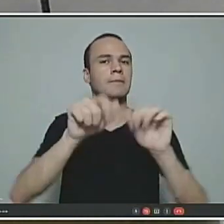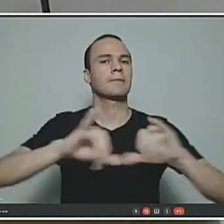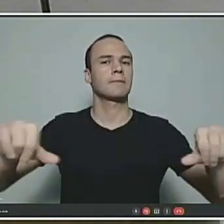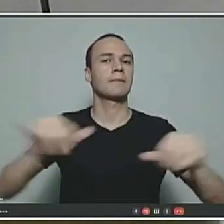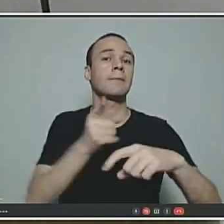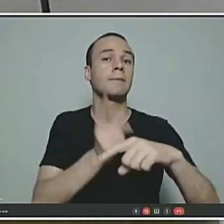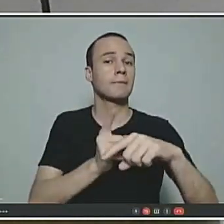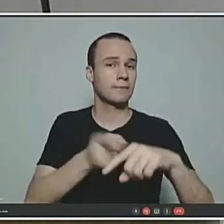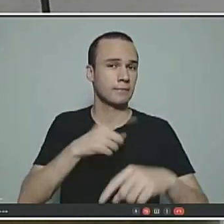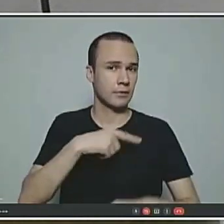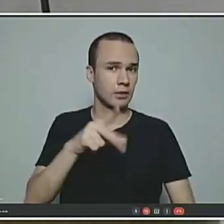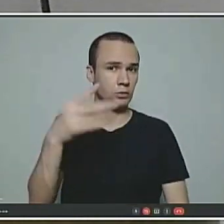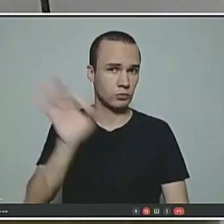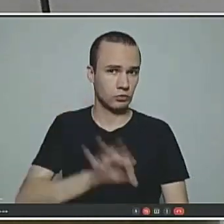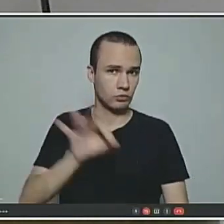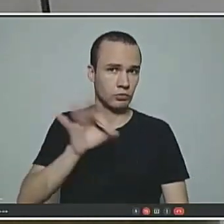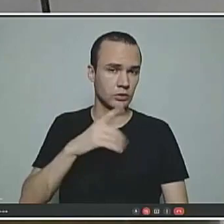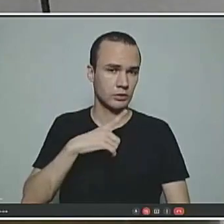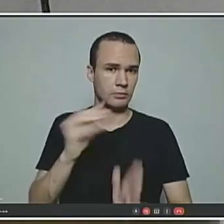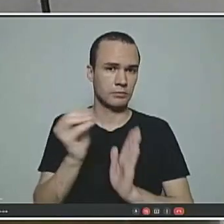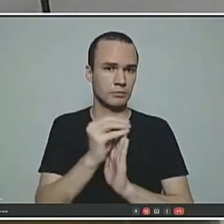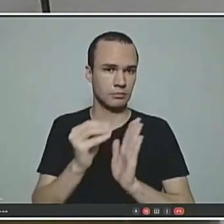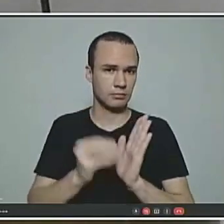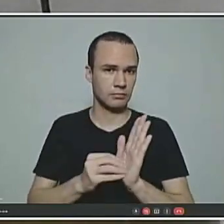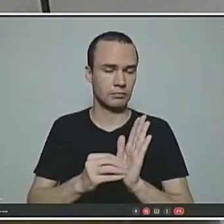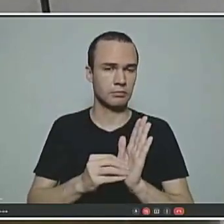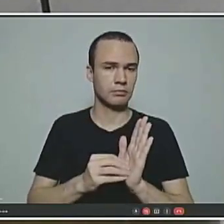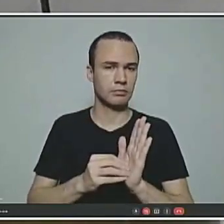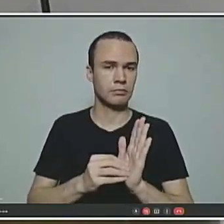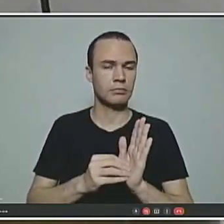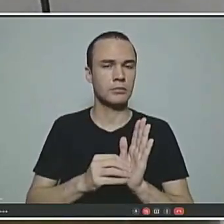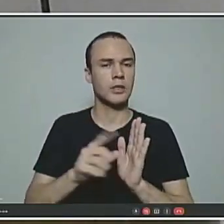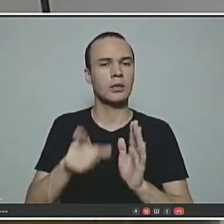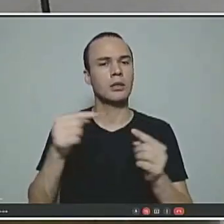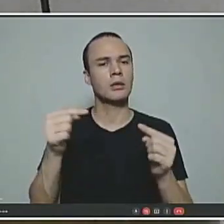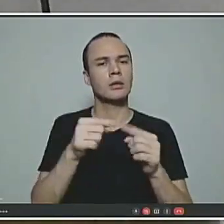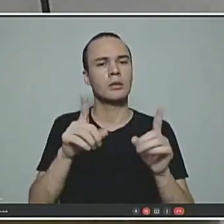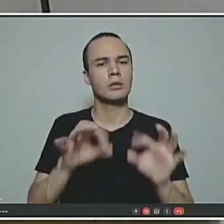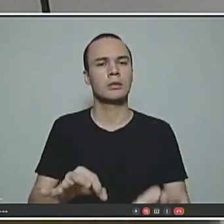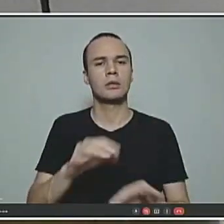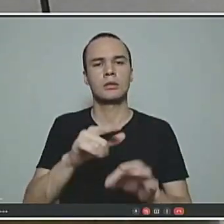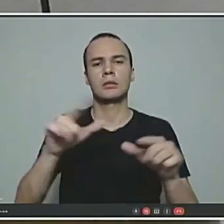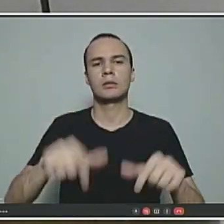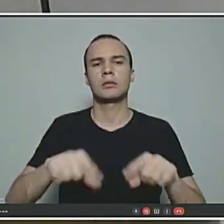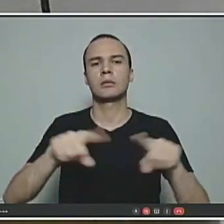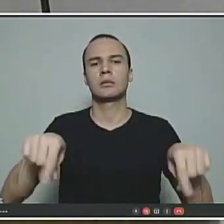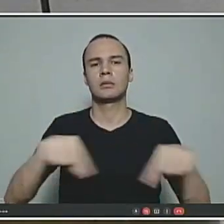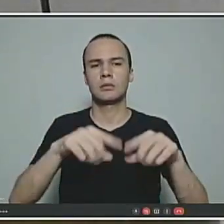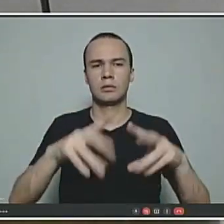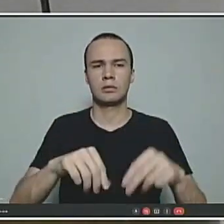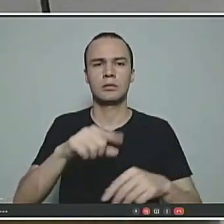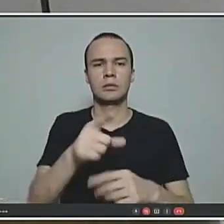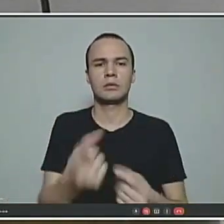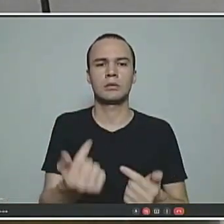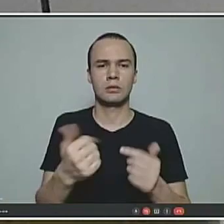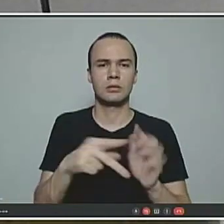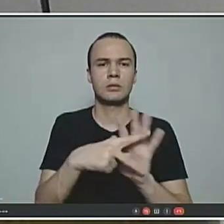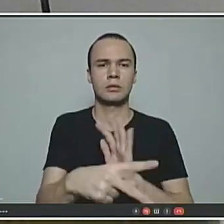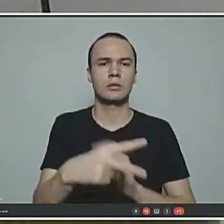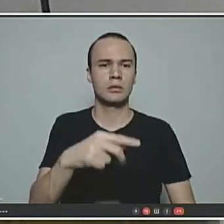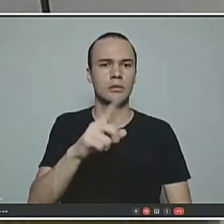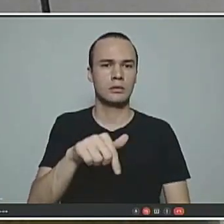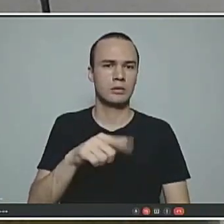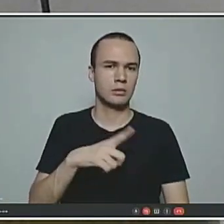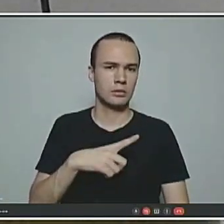lei com 2% limitando, que deu da ação em pagamento em terreno, dilapidando esse recurso que estava aplicado dos